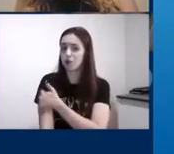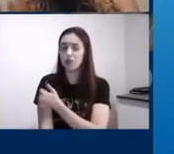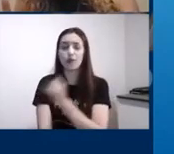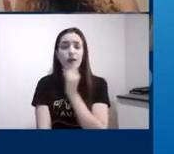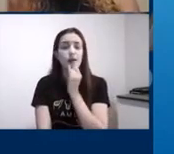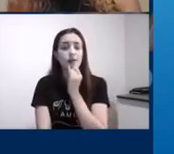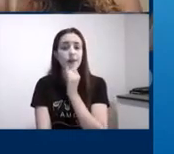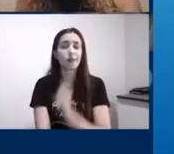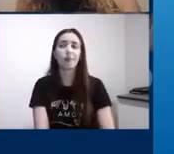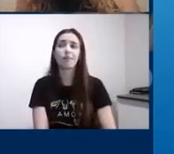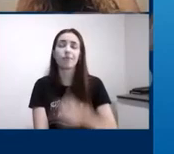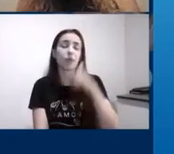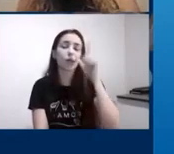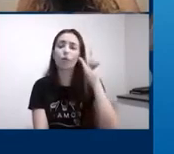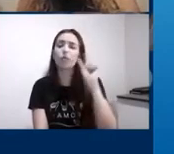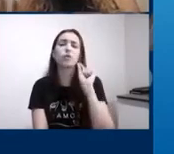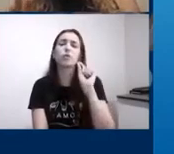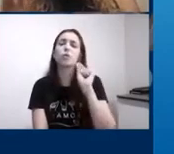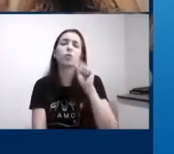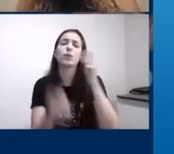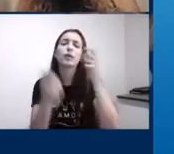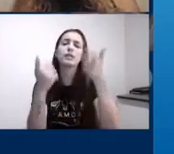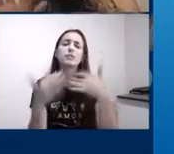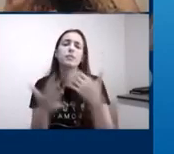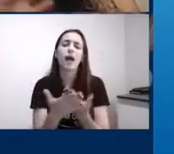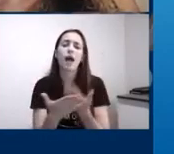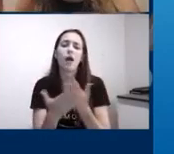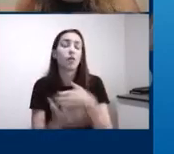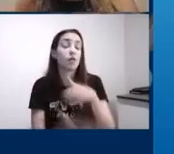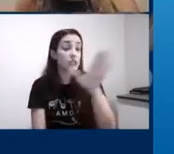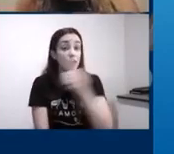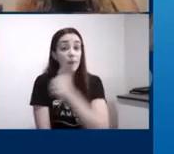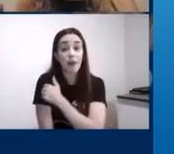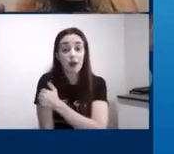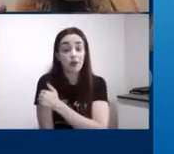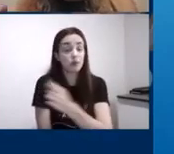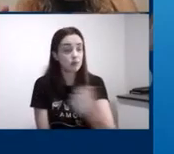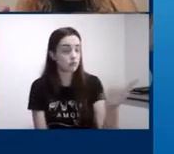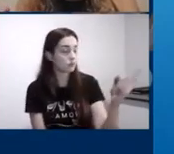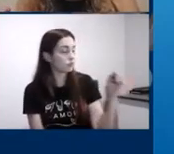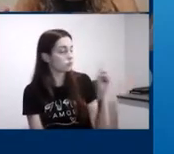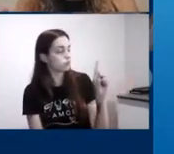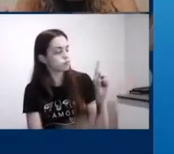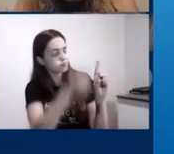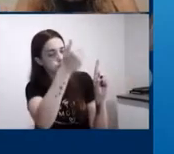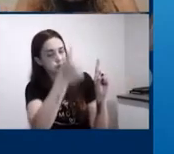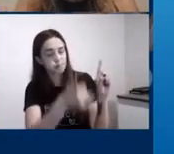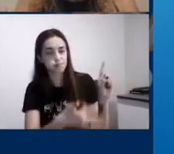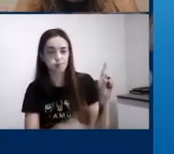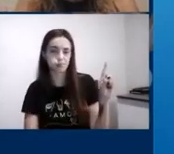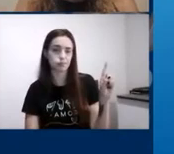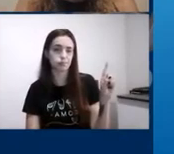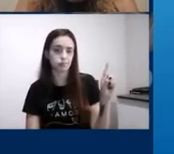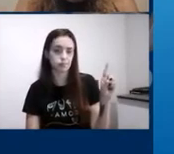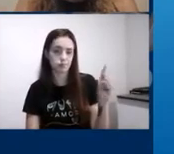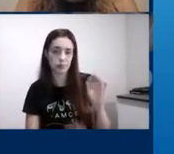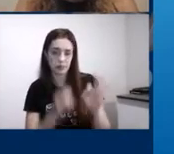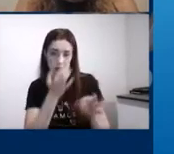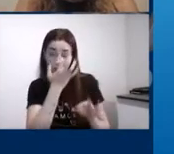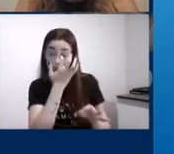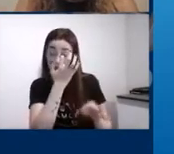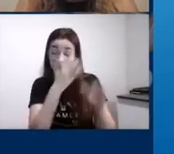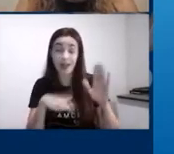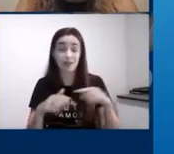é um pouco em função disso que a gente manda a lição de casa mas a lição de casa é um jeito meio torto de a gente fazer isso porque eu não garanto as condições como estão sendo